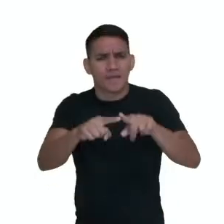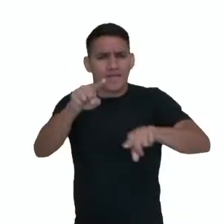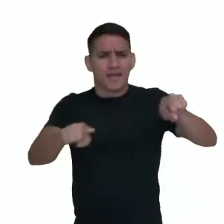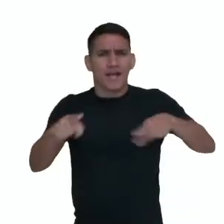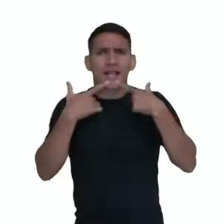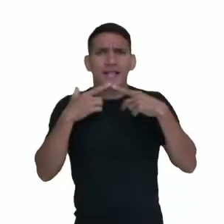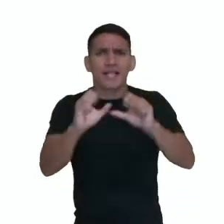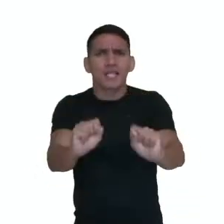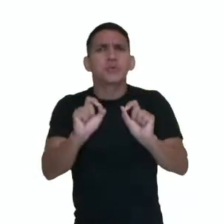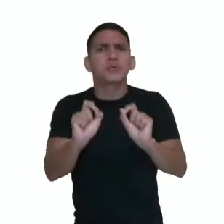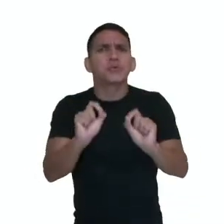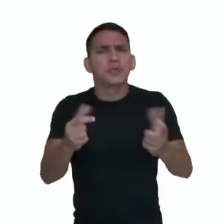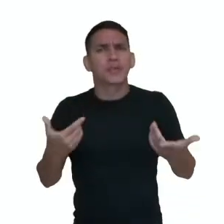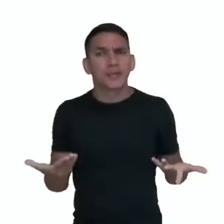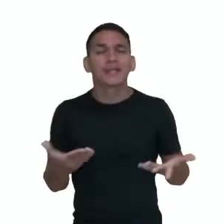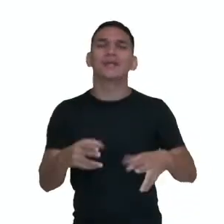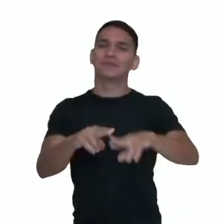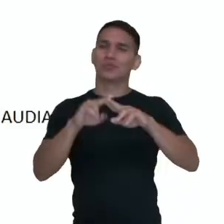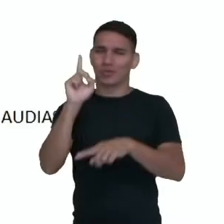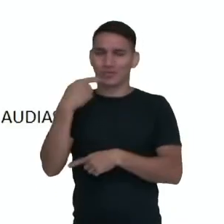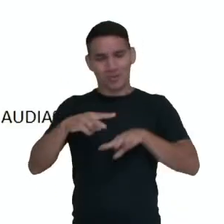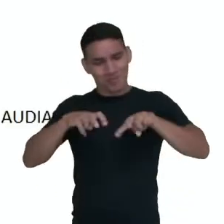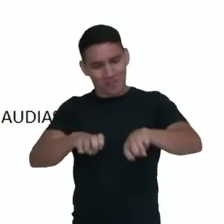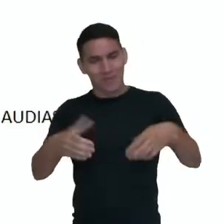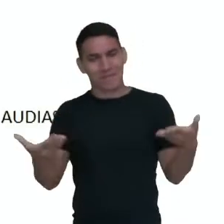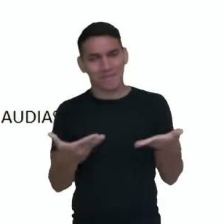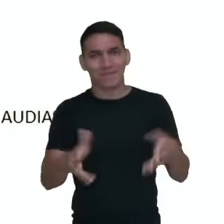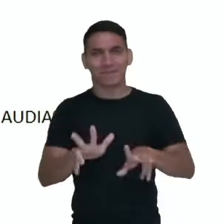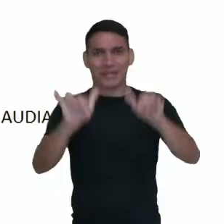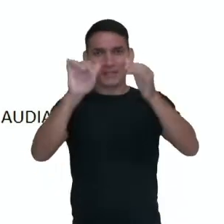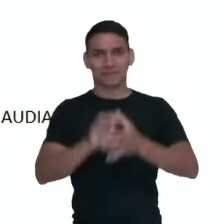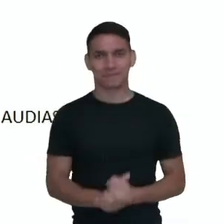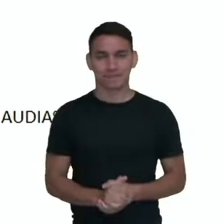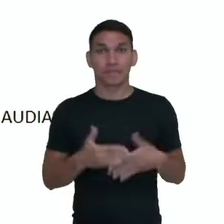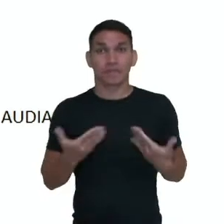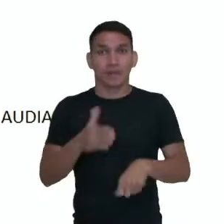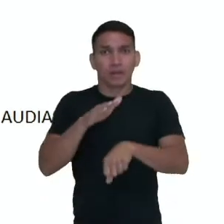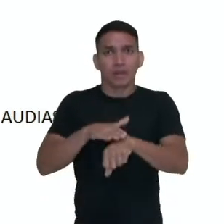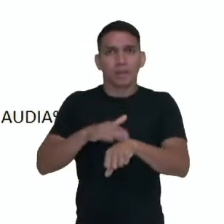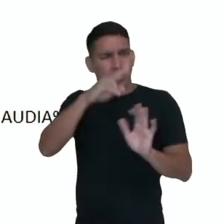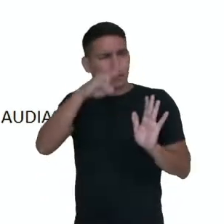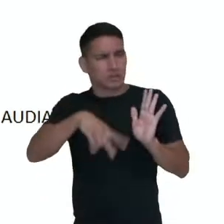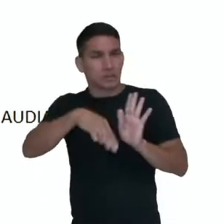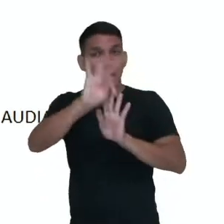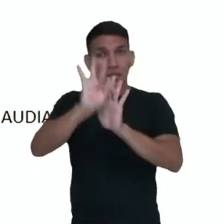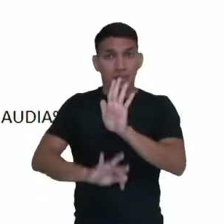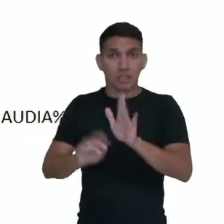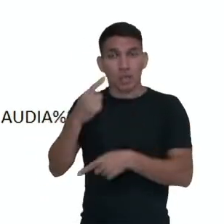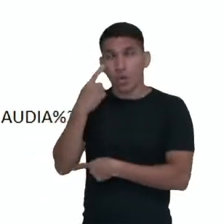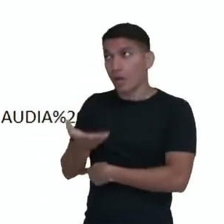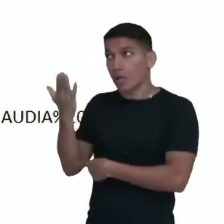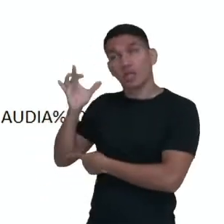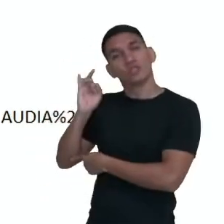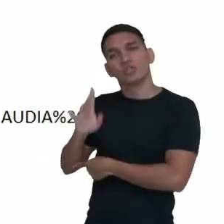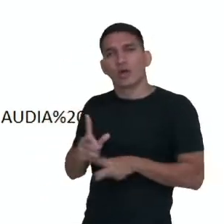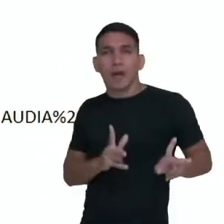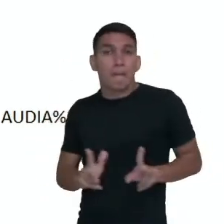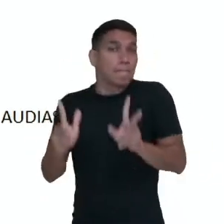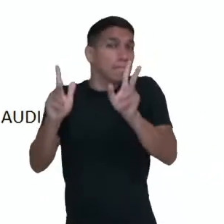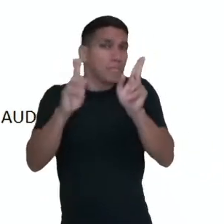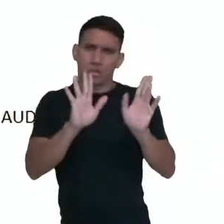Então é um pouquinho disso que a gente vai aprofundar nesse momento. Propomos a leitura de um texto, nós apenas vamos ler um